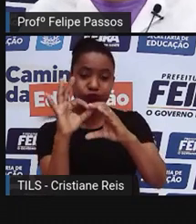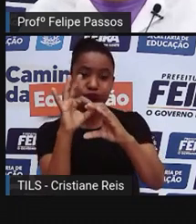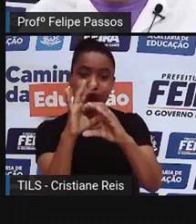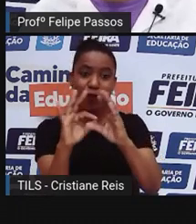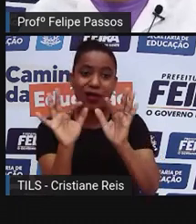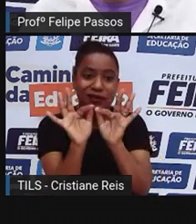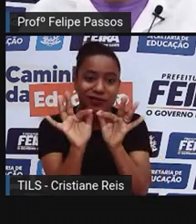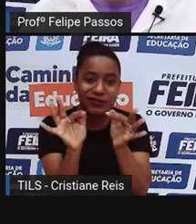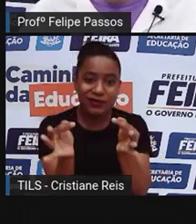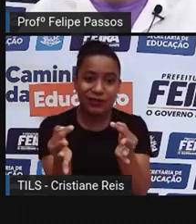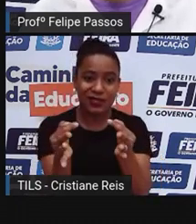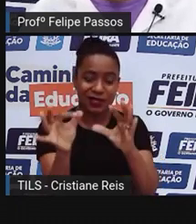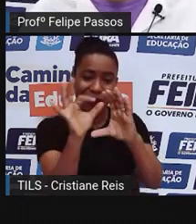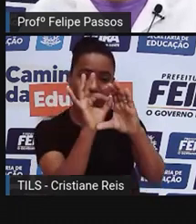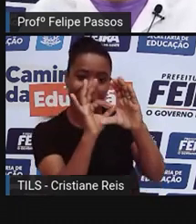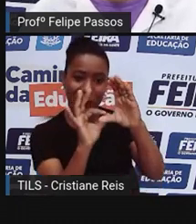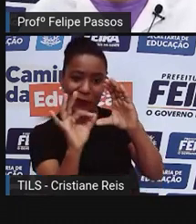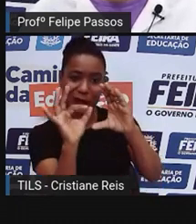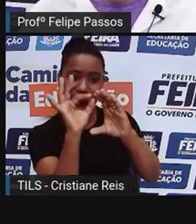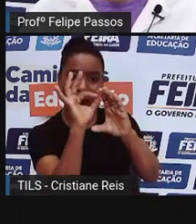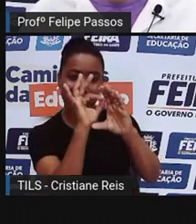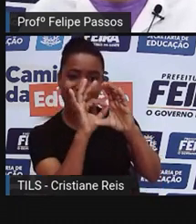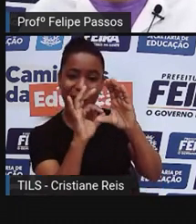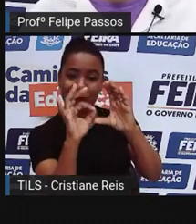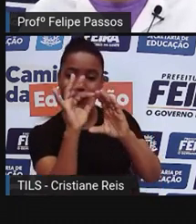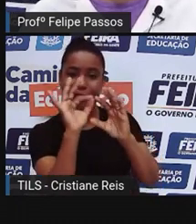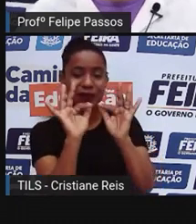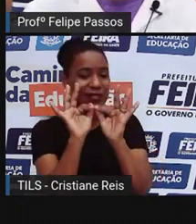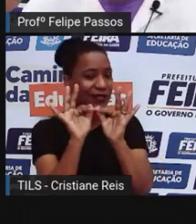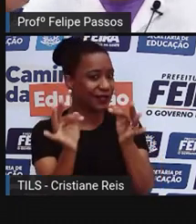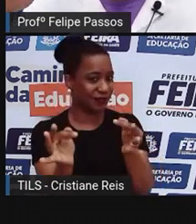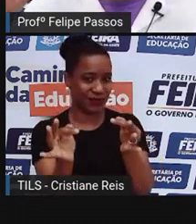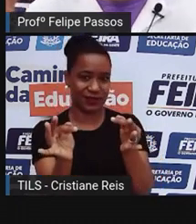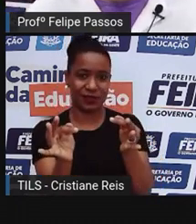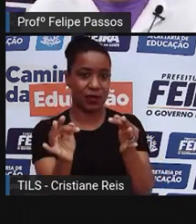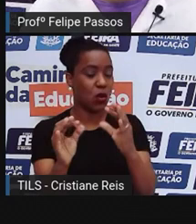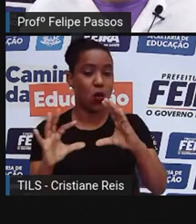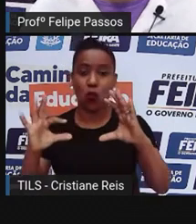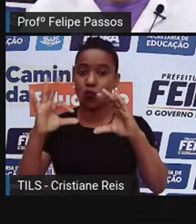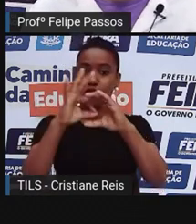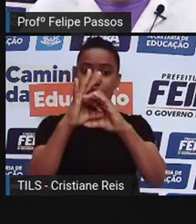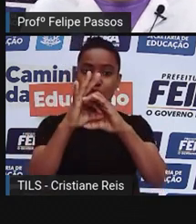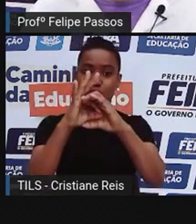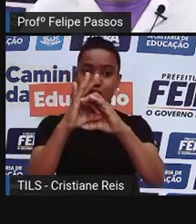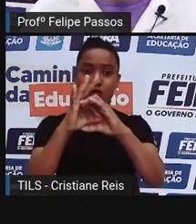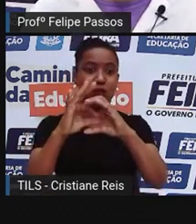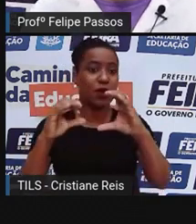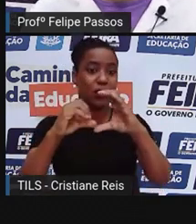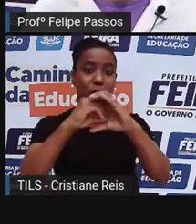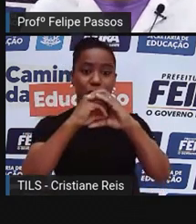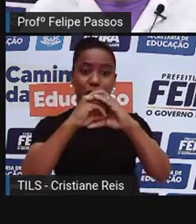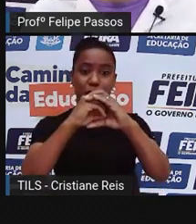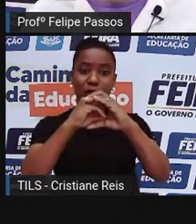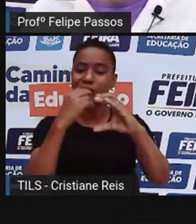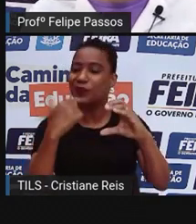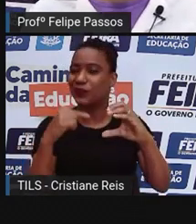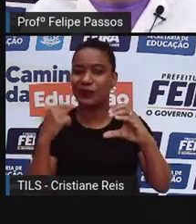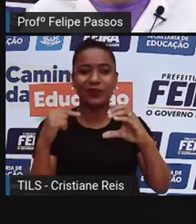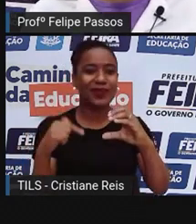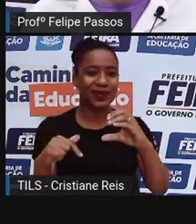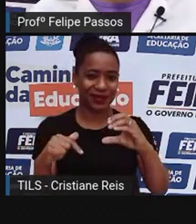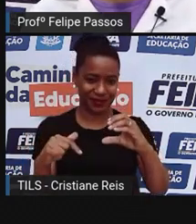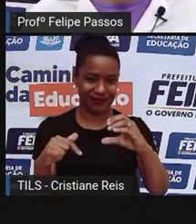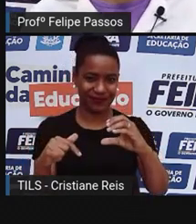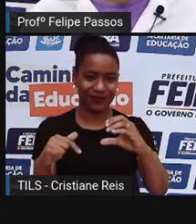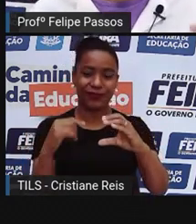sem núcleo, tá? Essa estrutura aqui central, que seria, na nossa comparação, a gema do ovo, as bactérias